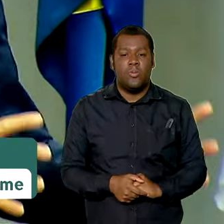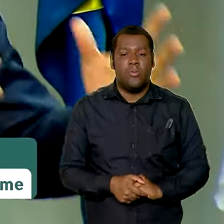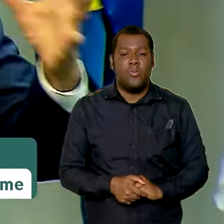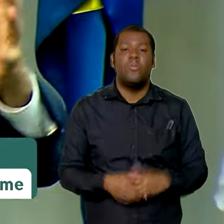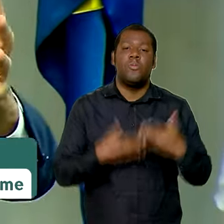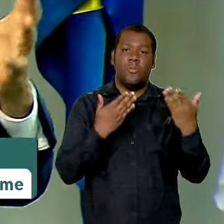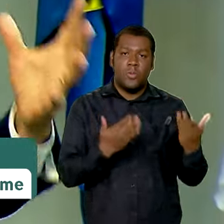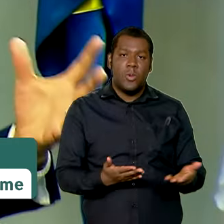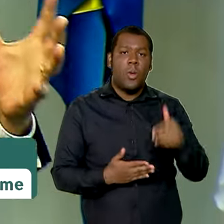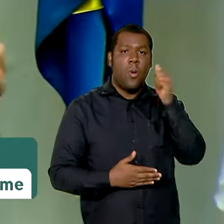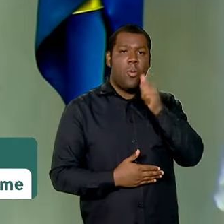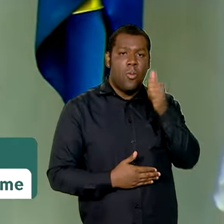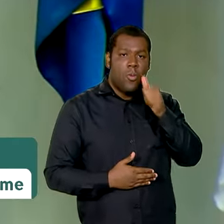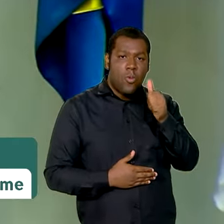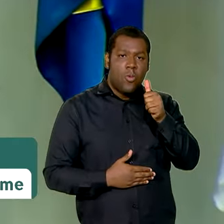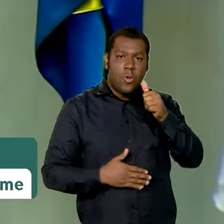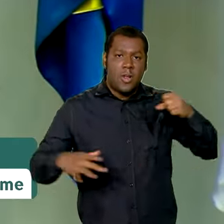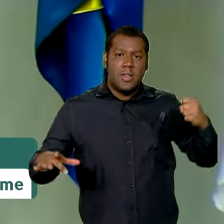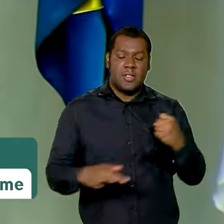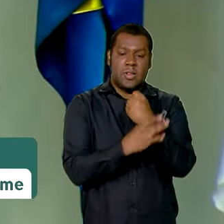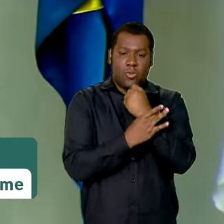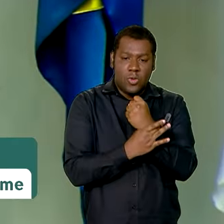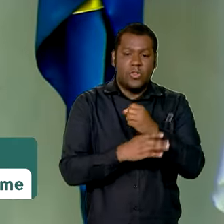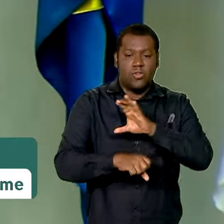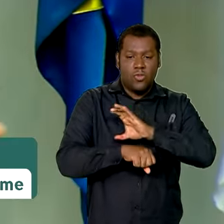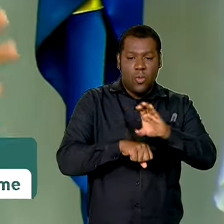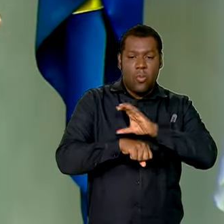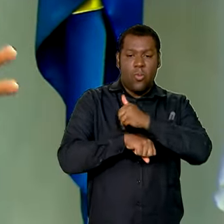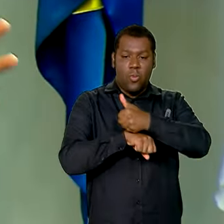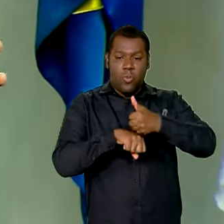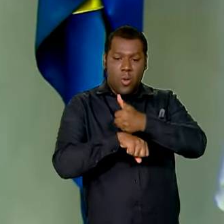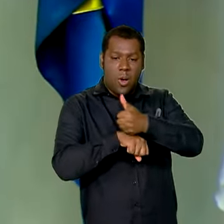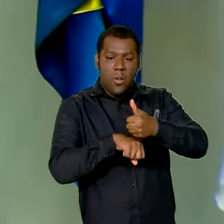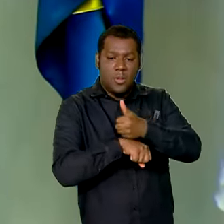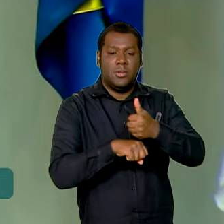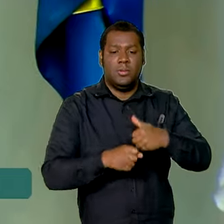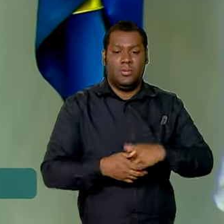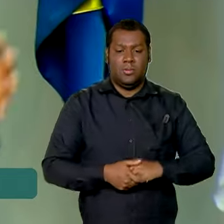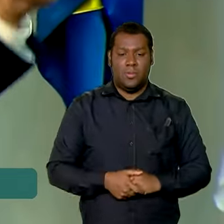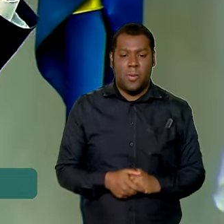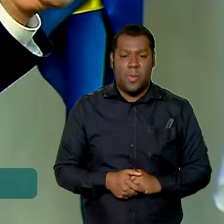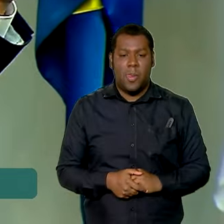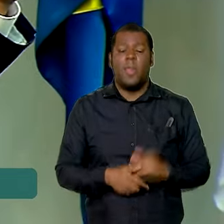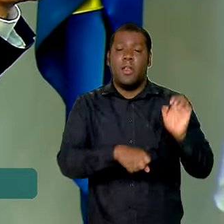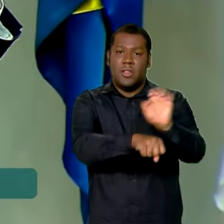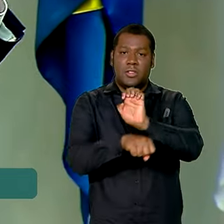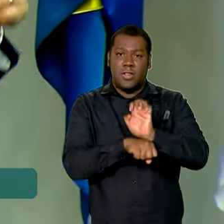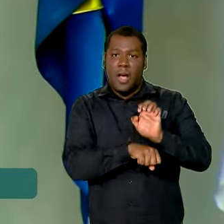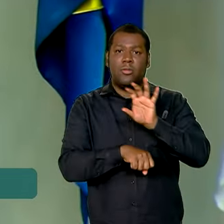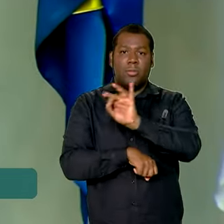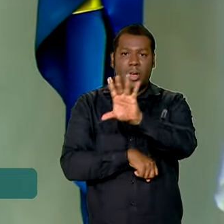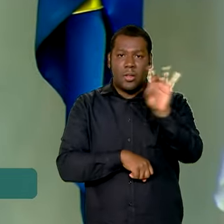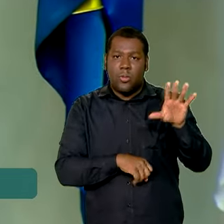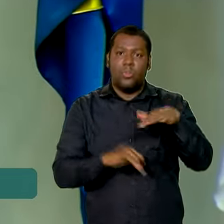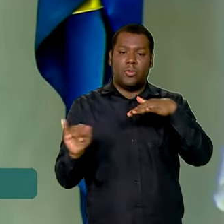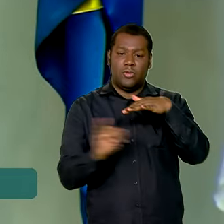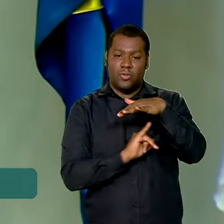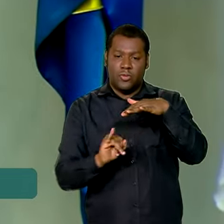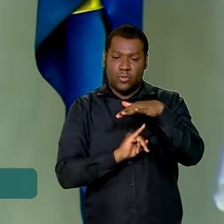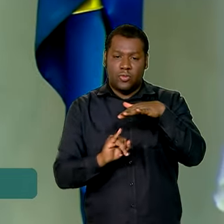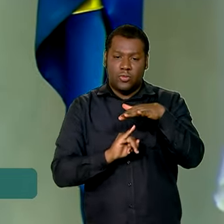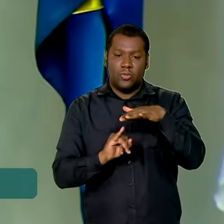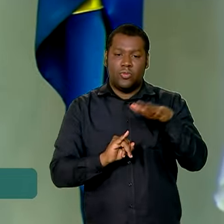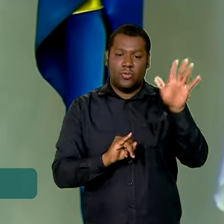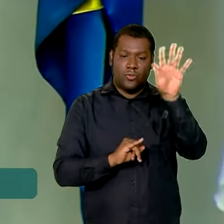qualificação para as variadas situações em cada um dos estados e o Instituto Federal como